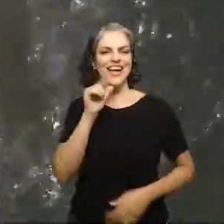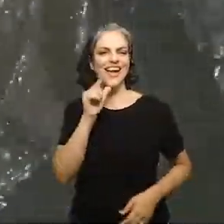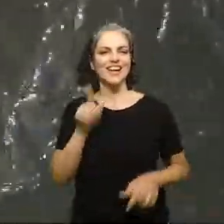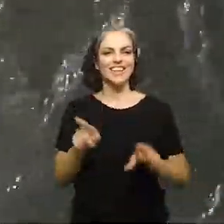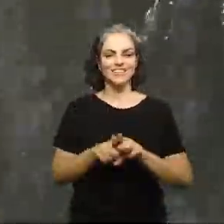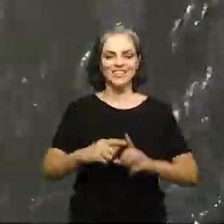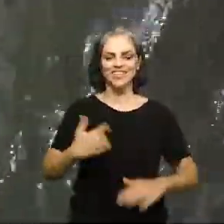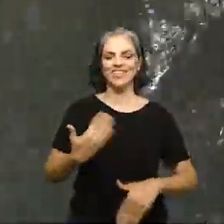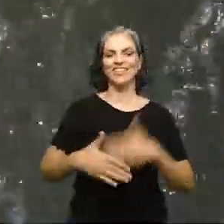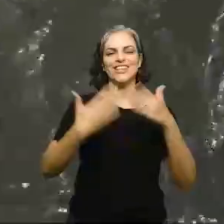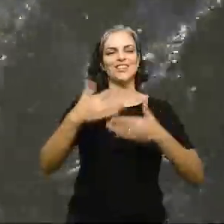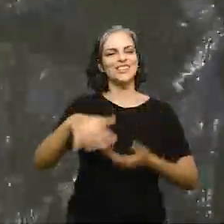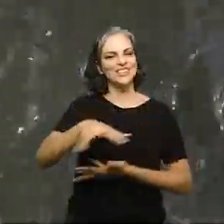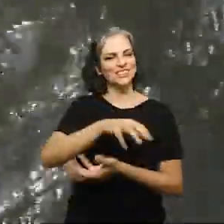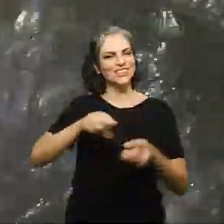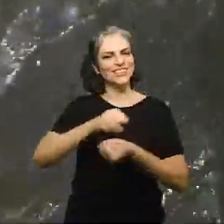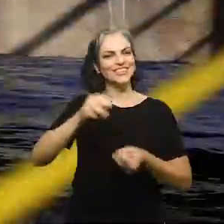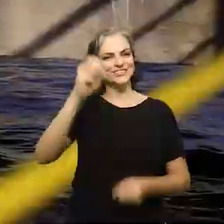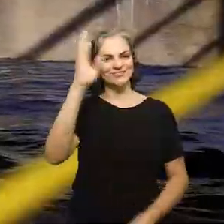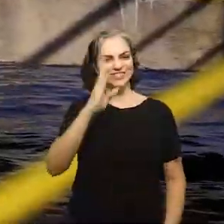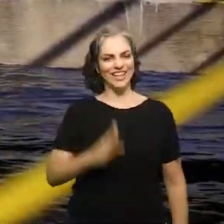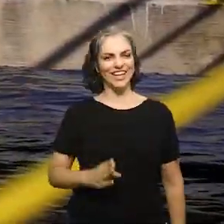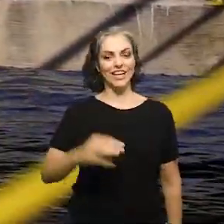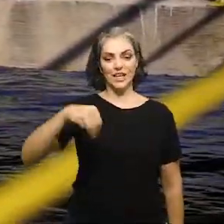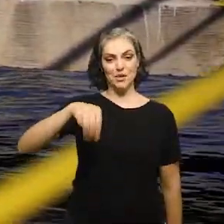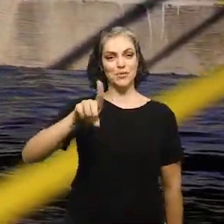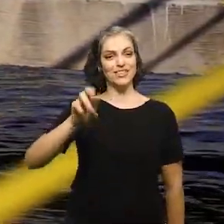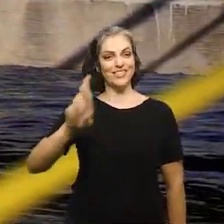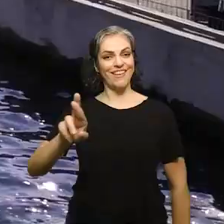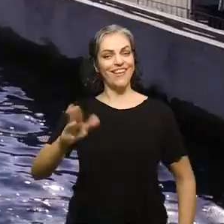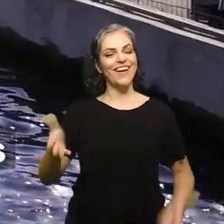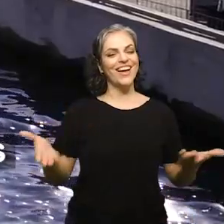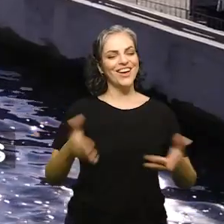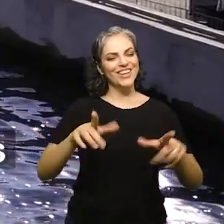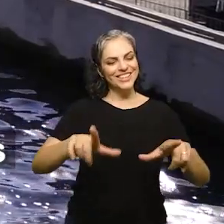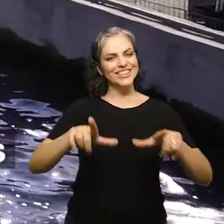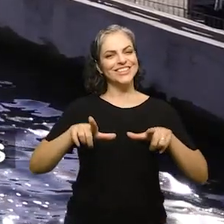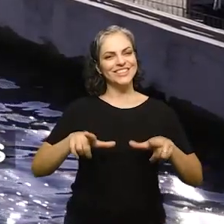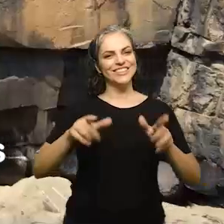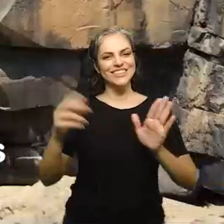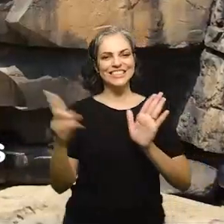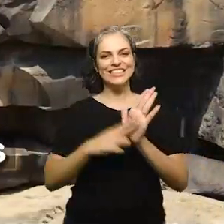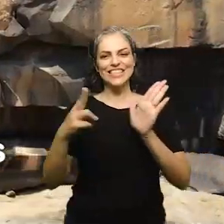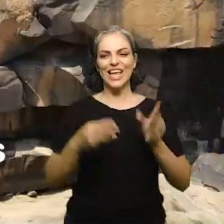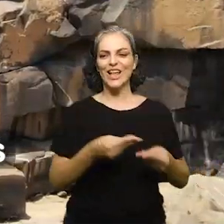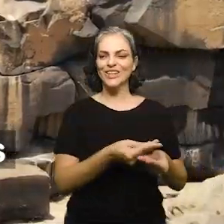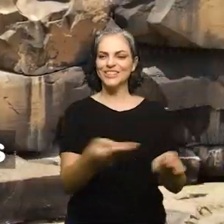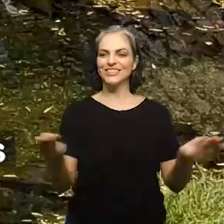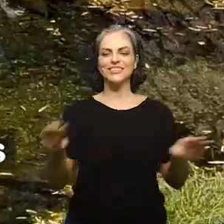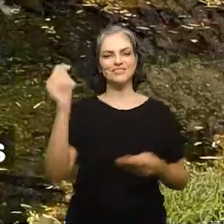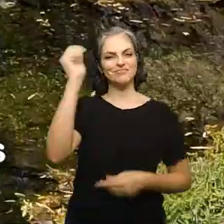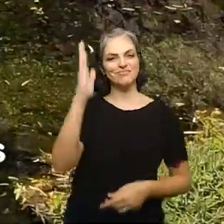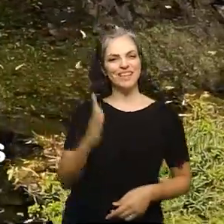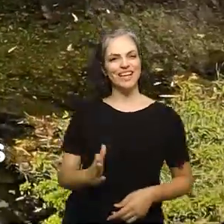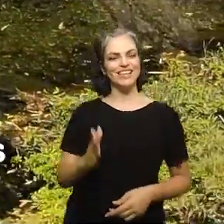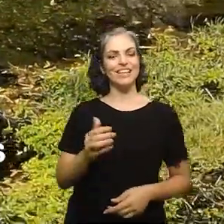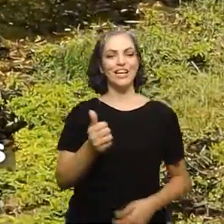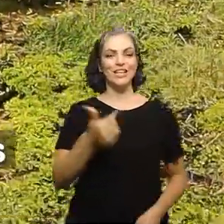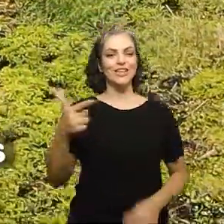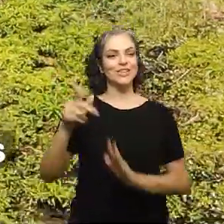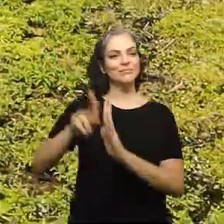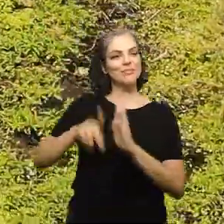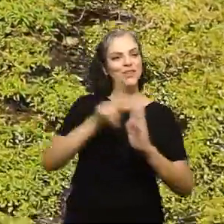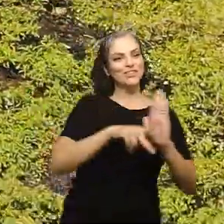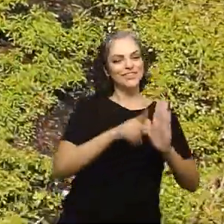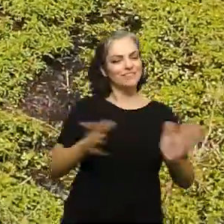para a segurança hídrica e para o desenvolvimento sustentável do país. O MDR entrega o selo Aliança pelas Águas